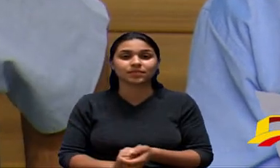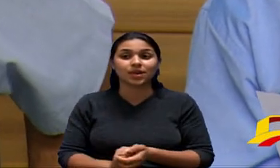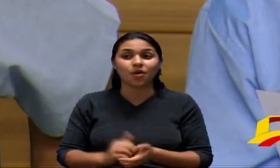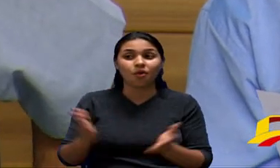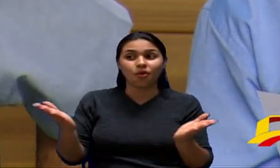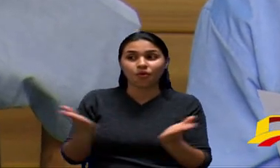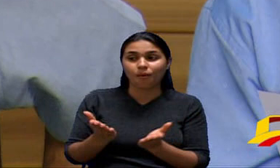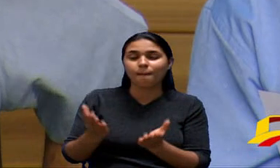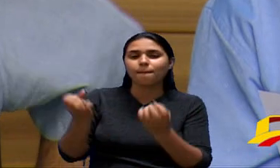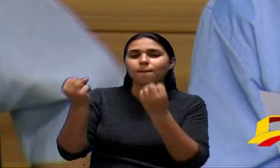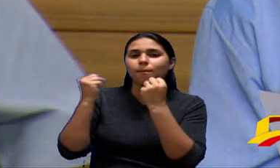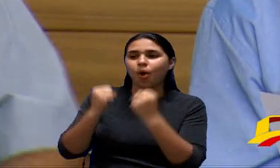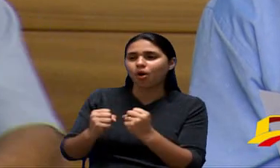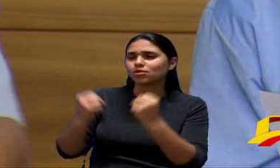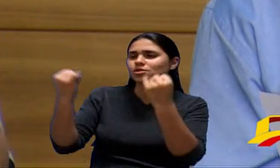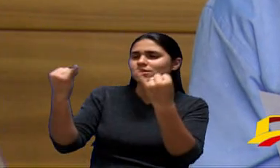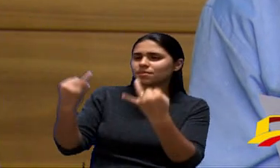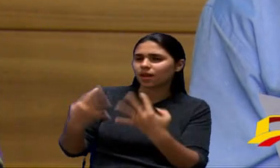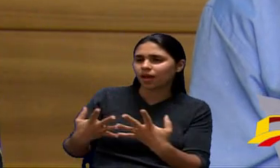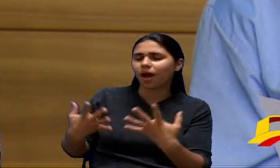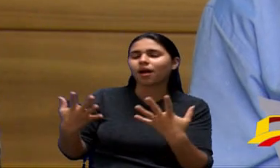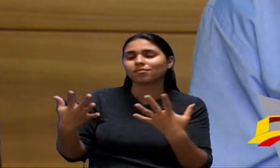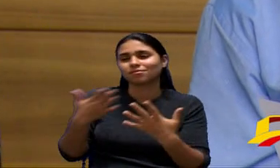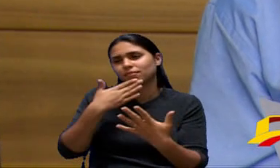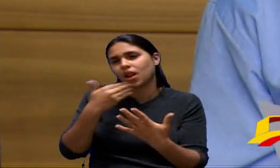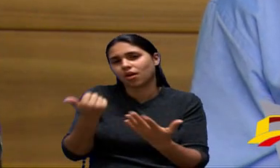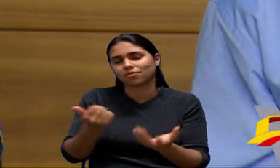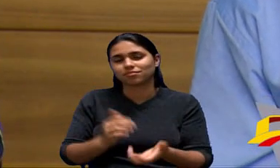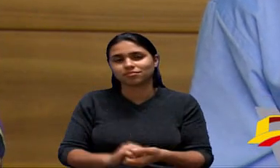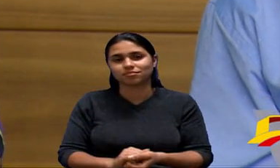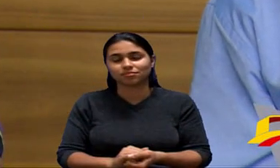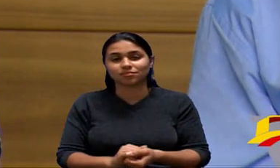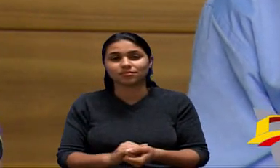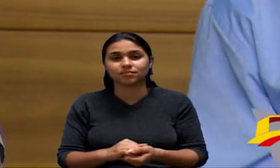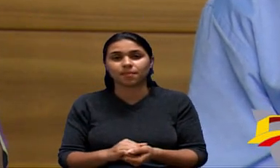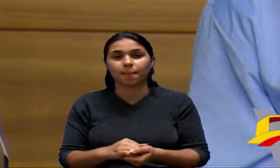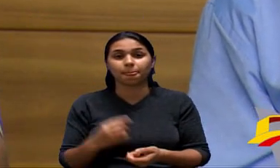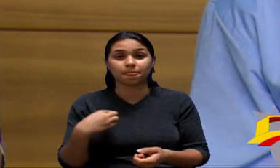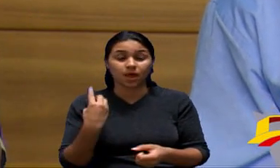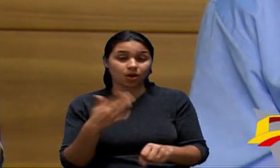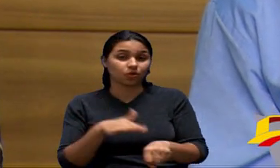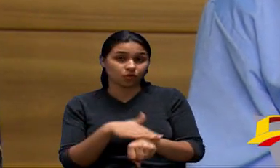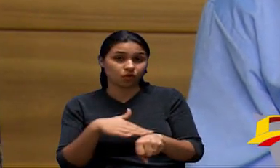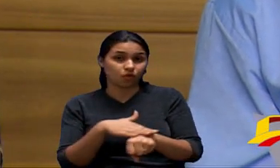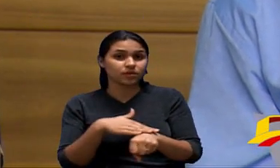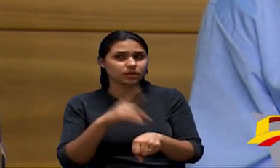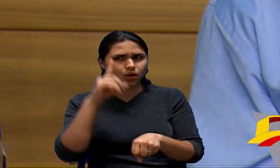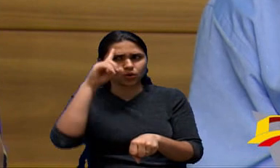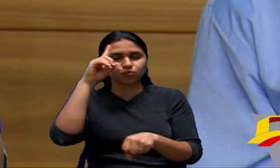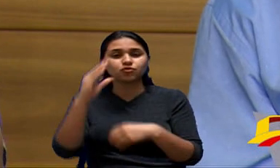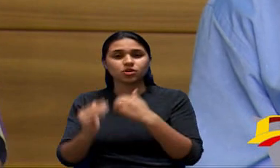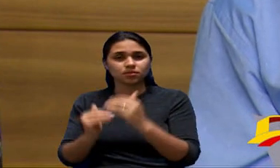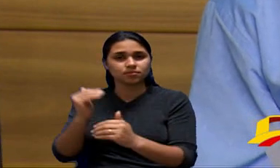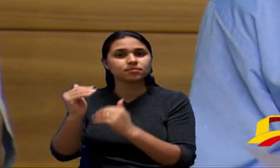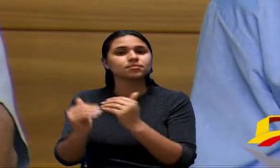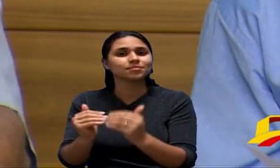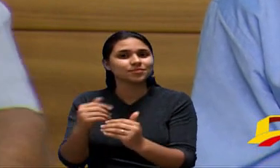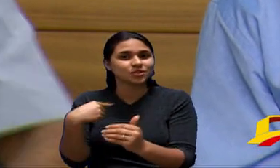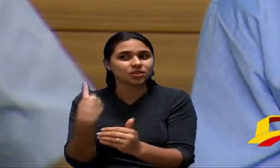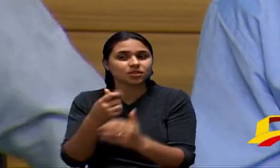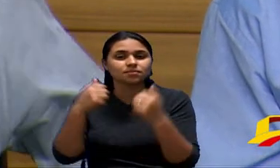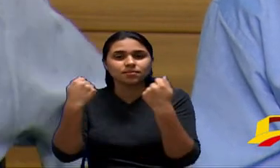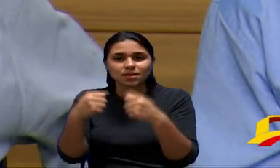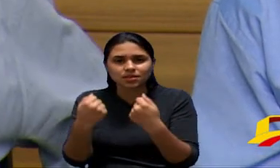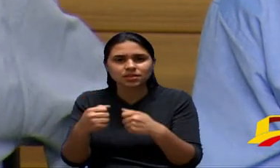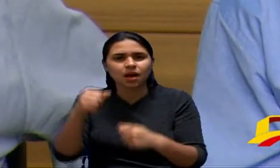trazer para nós abordar esse tema aí porque nós vamos estar debatendo daqui a alguns dias e a gente tem que ter todo o subsídio aí para trazer isso